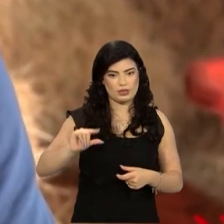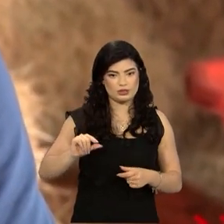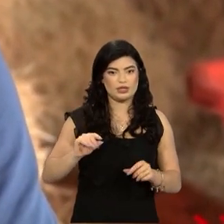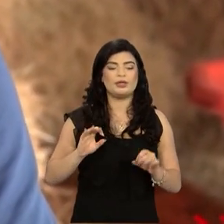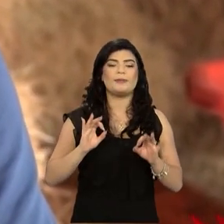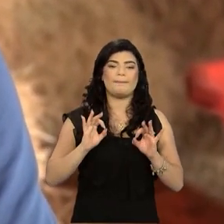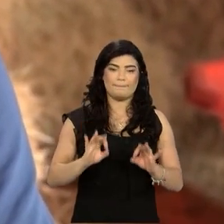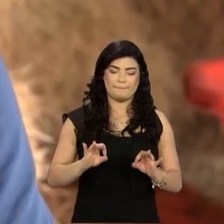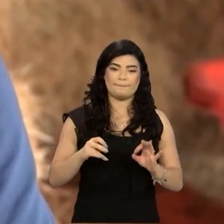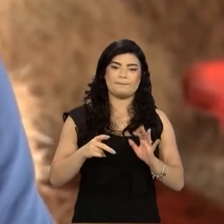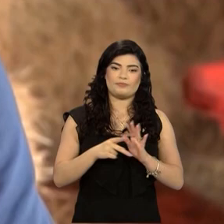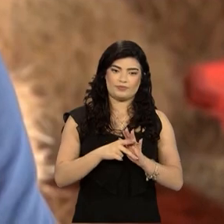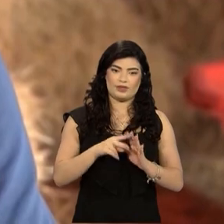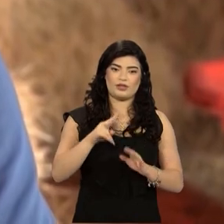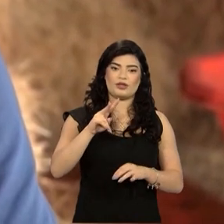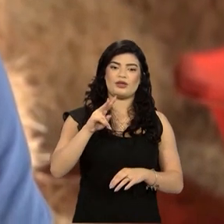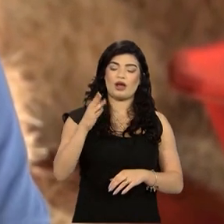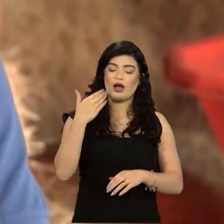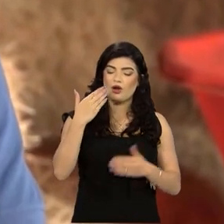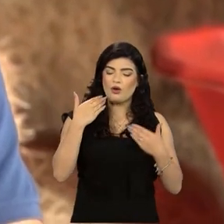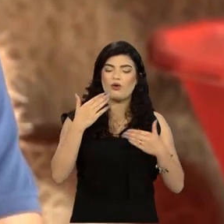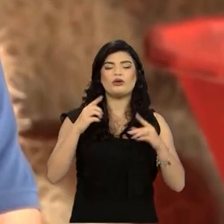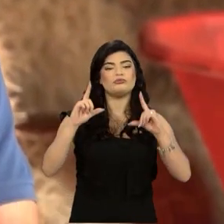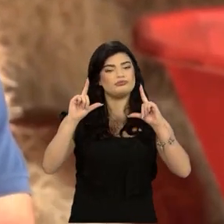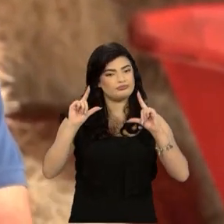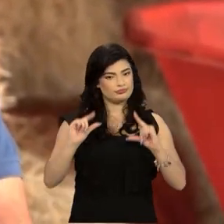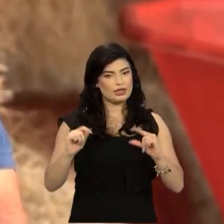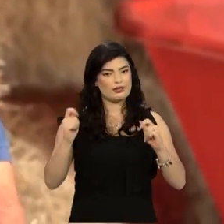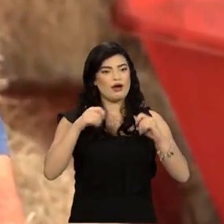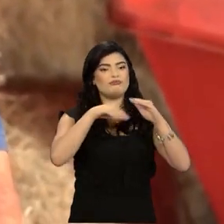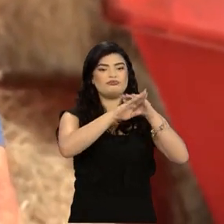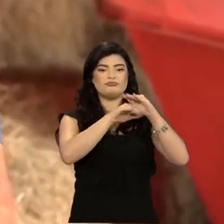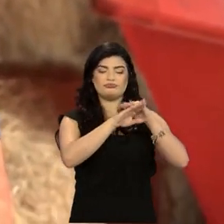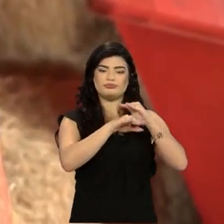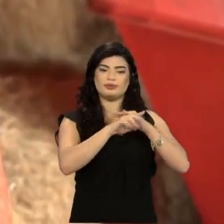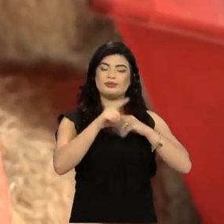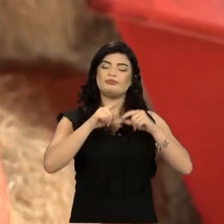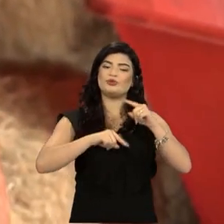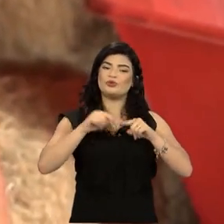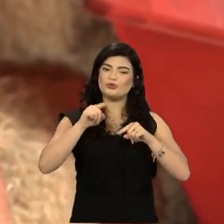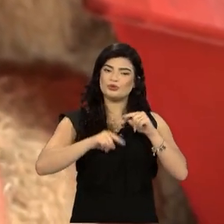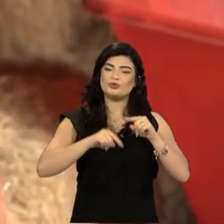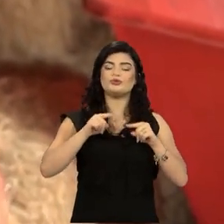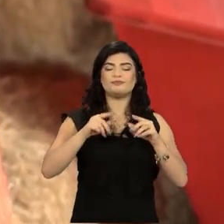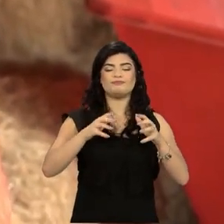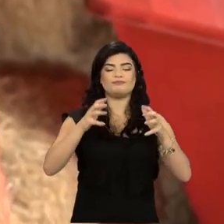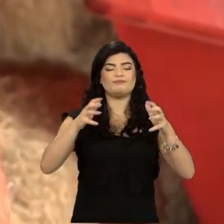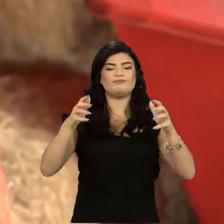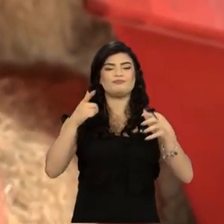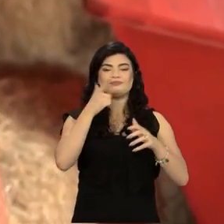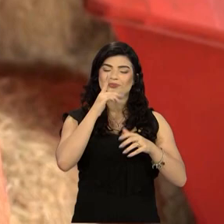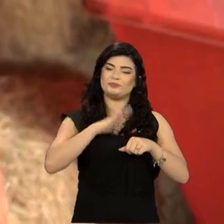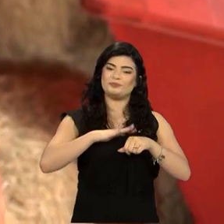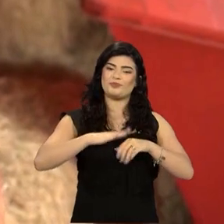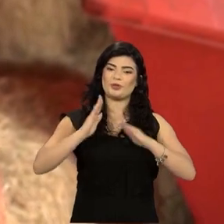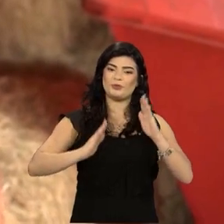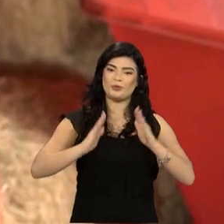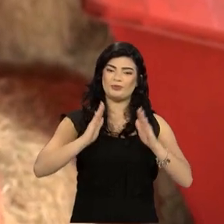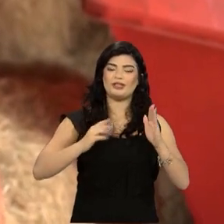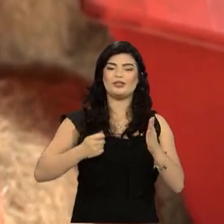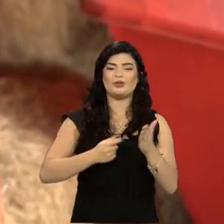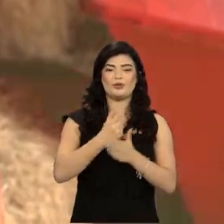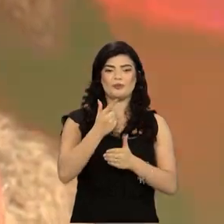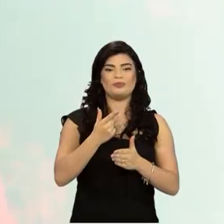é na saída do verão. Quando está terminando o verão, os estoques dos produtores vão estar cheios. É um bom momento para comprar, talvez